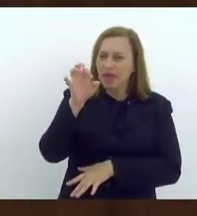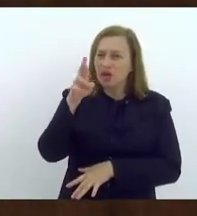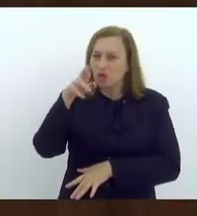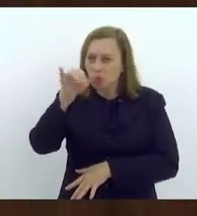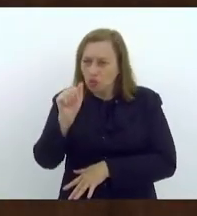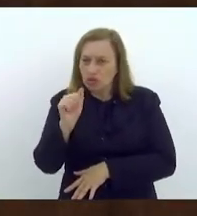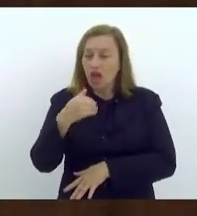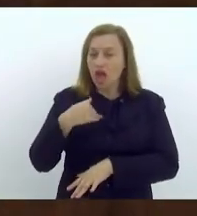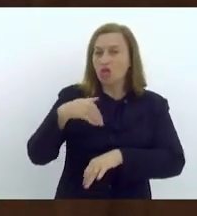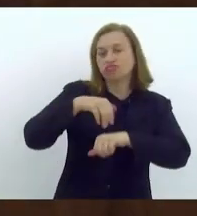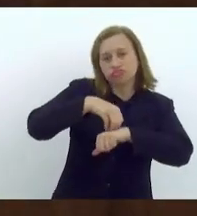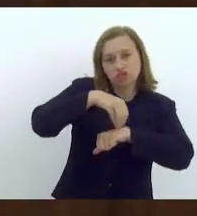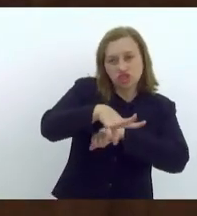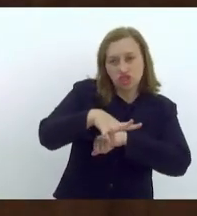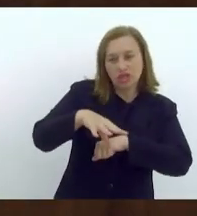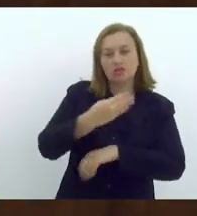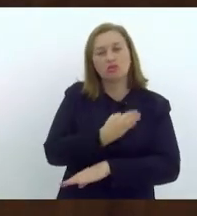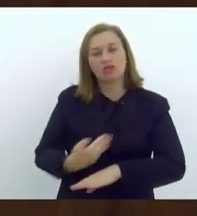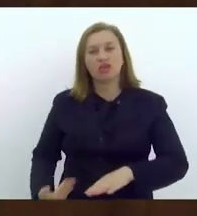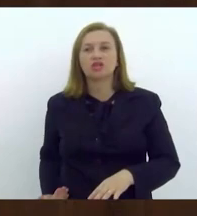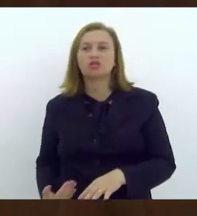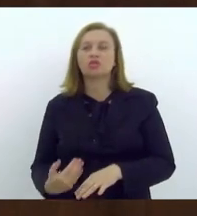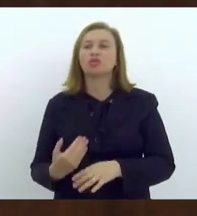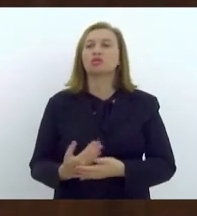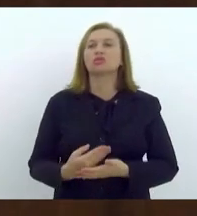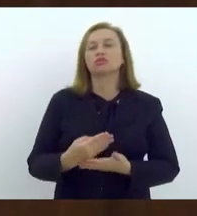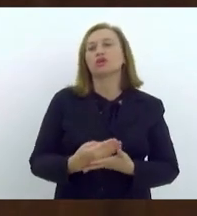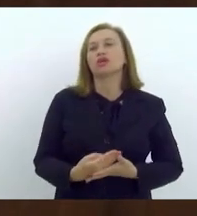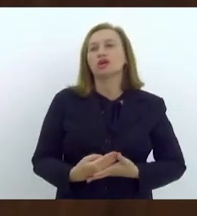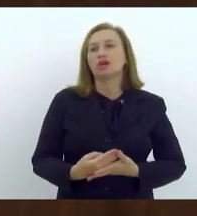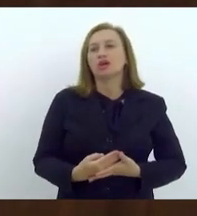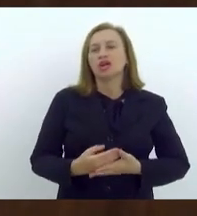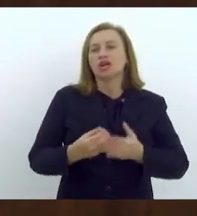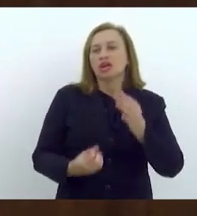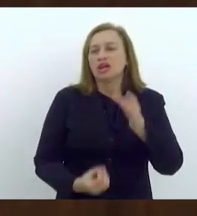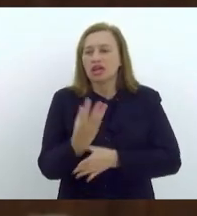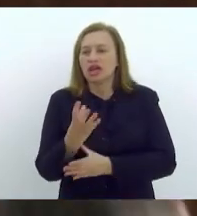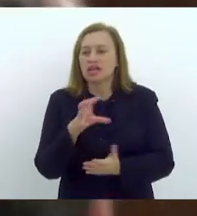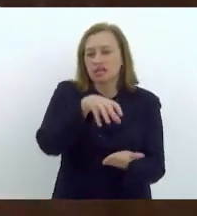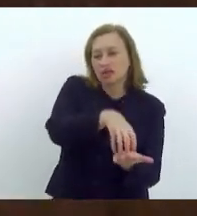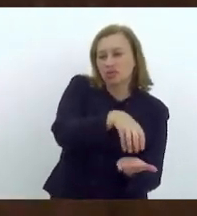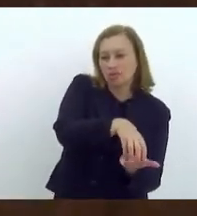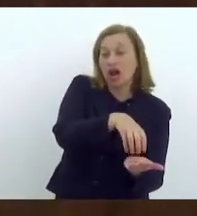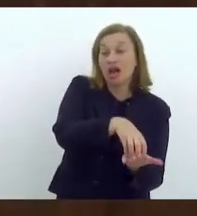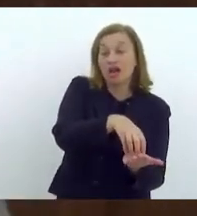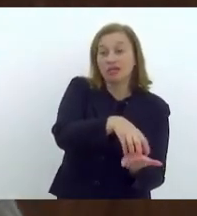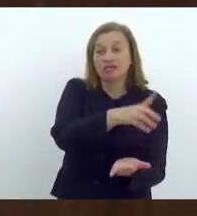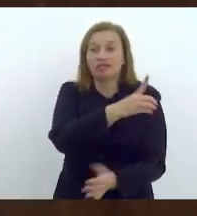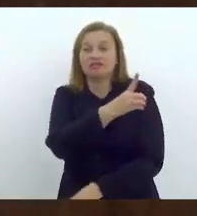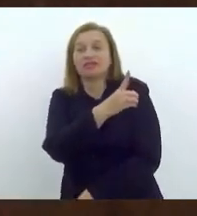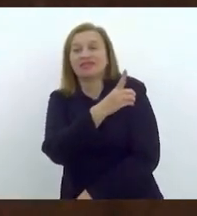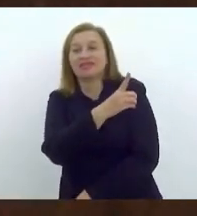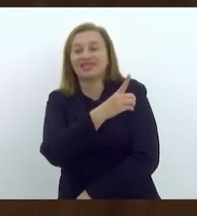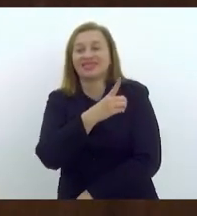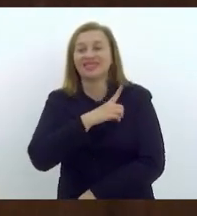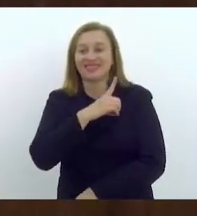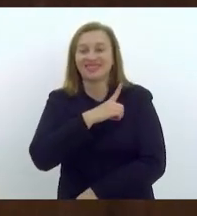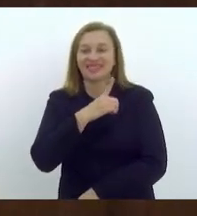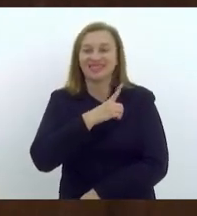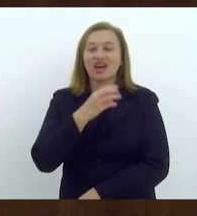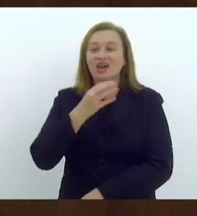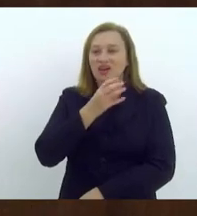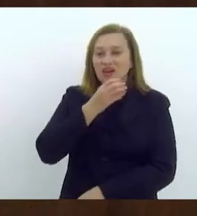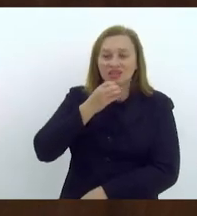fiz a indicação ao governador Cláudio Castro para a criação dessa delegacia especializada. E a boa notícia é o primeiro passo foi dado.